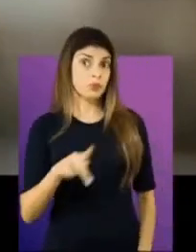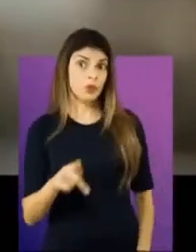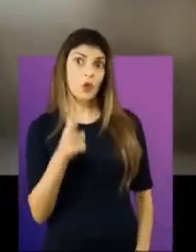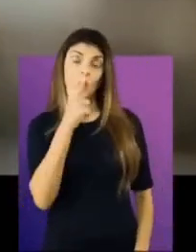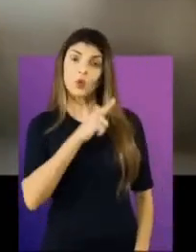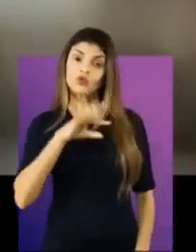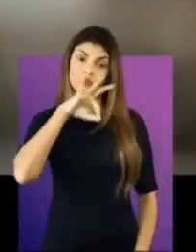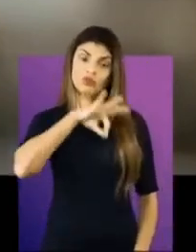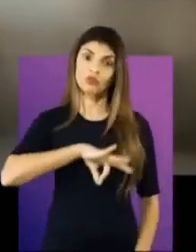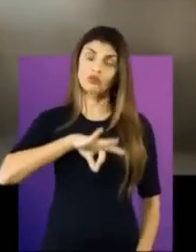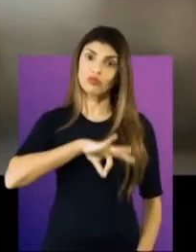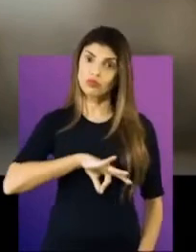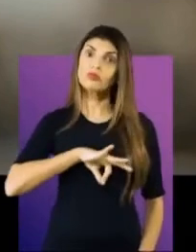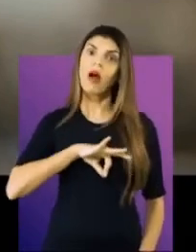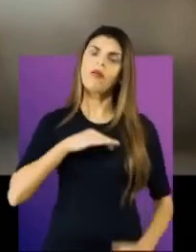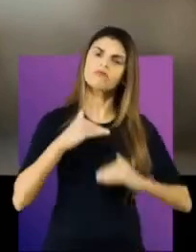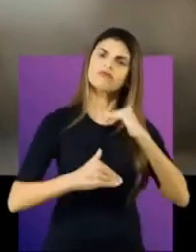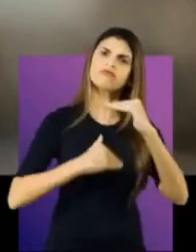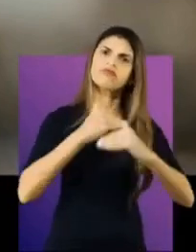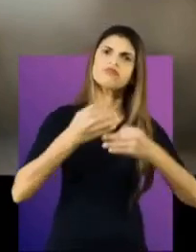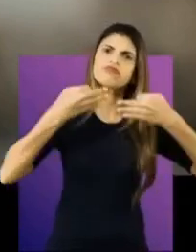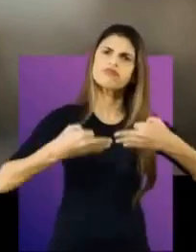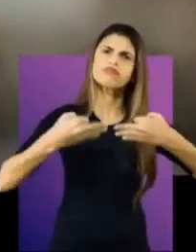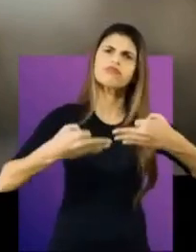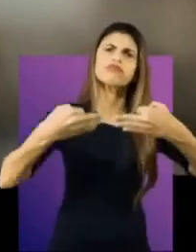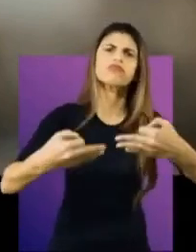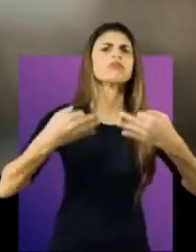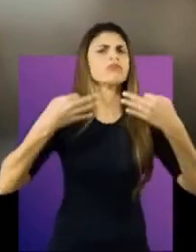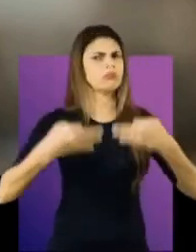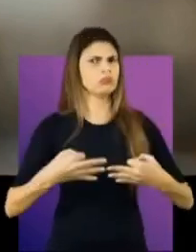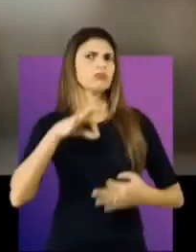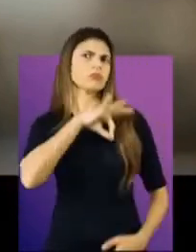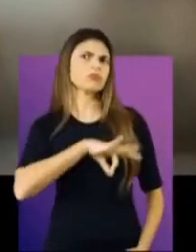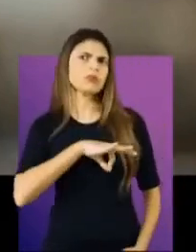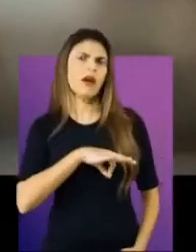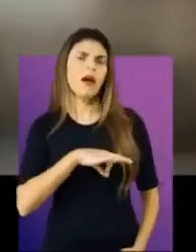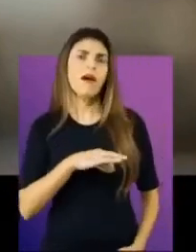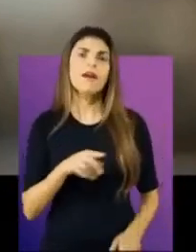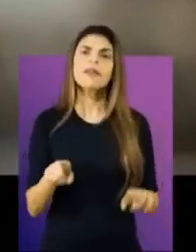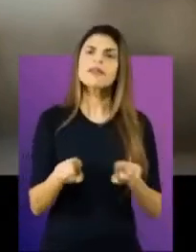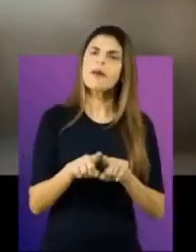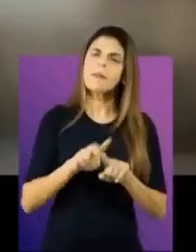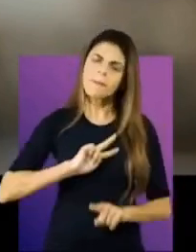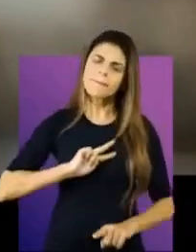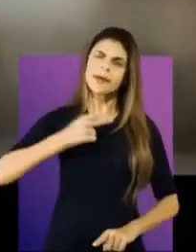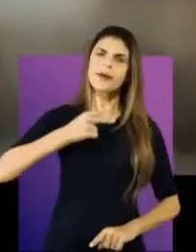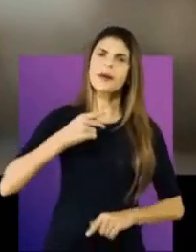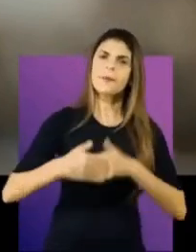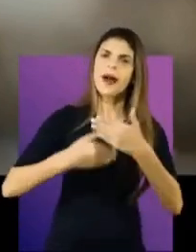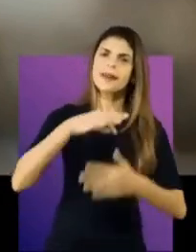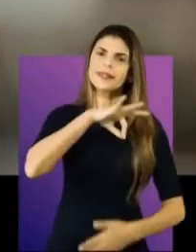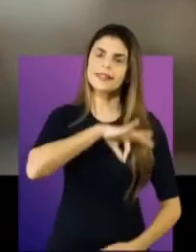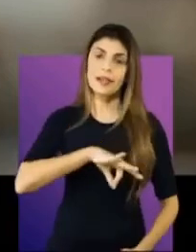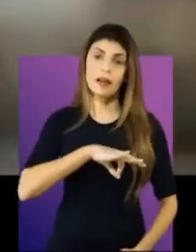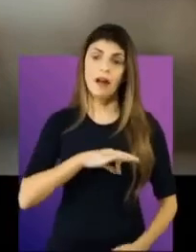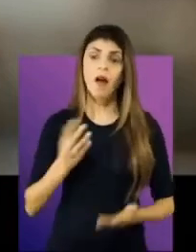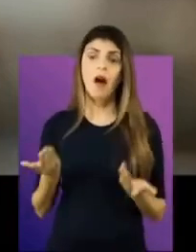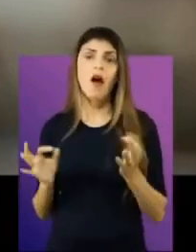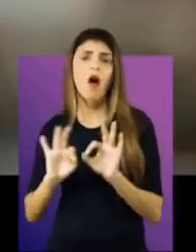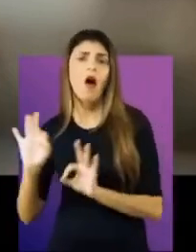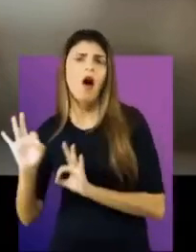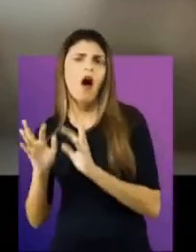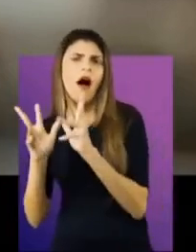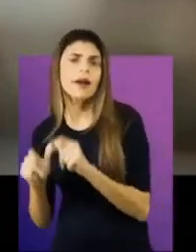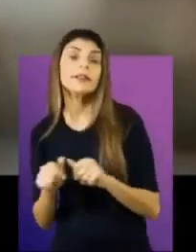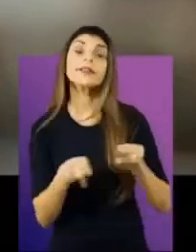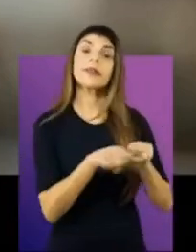magistério. Os professores tiveram reajuste e hoje recebem no terceiro dia útil. Nós estamos colocando a